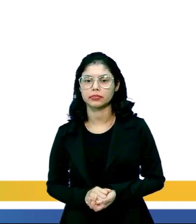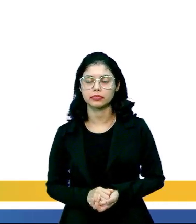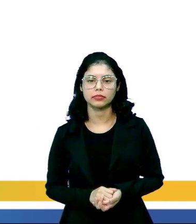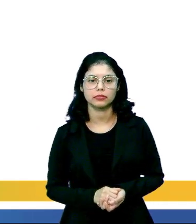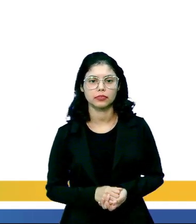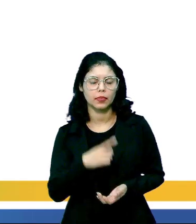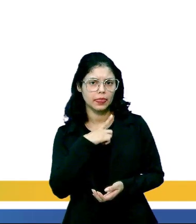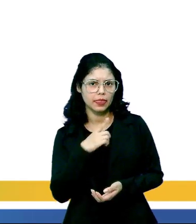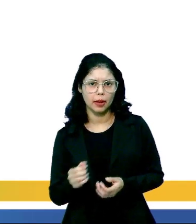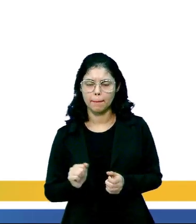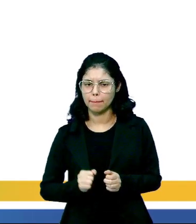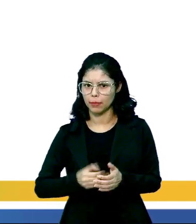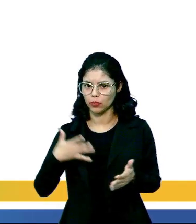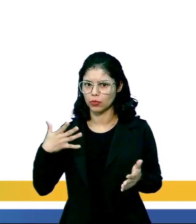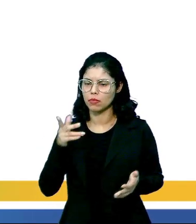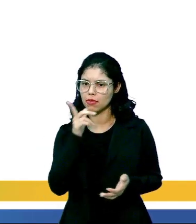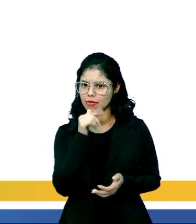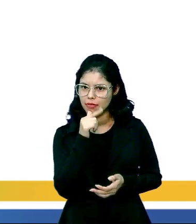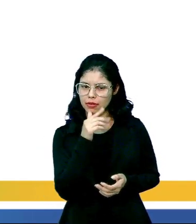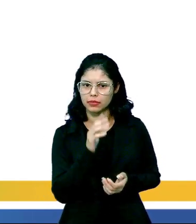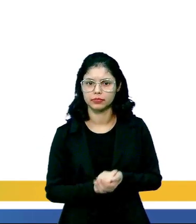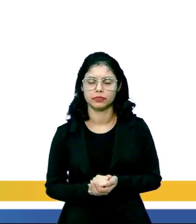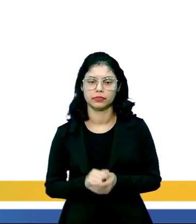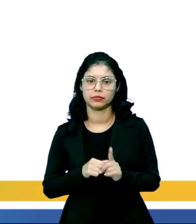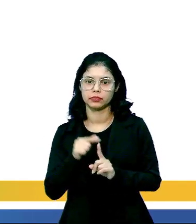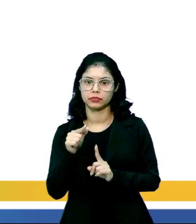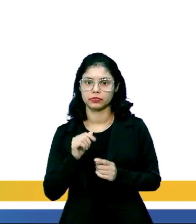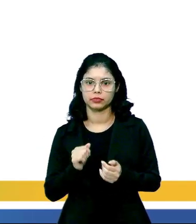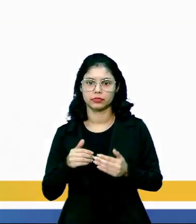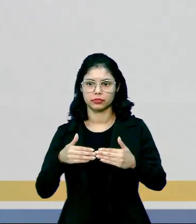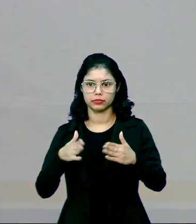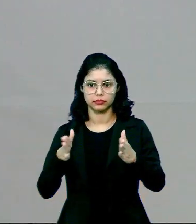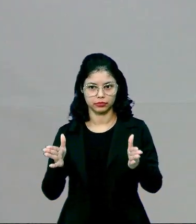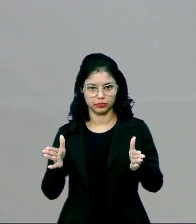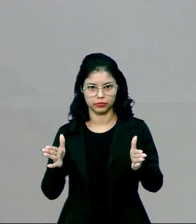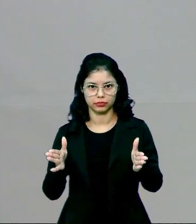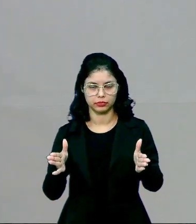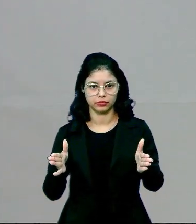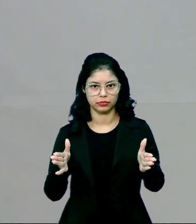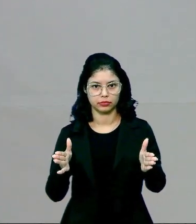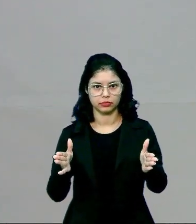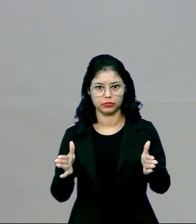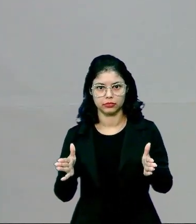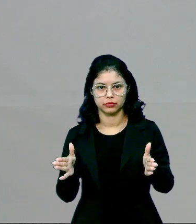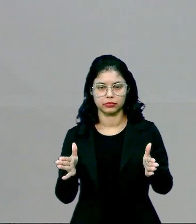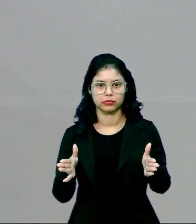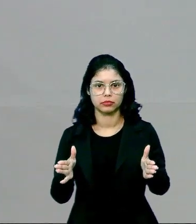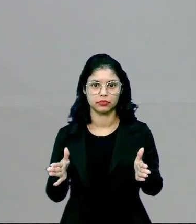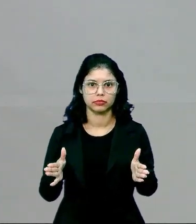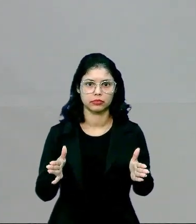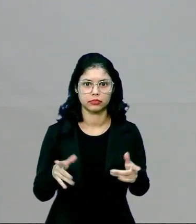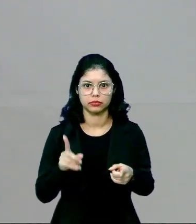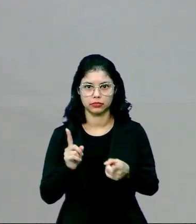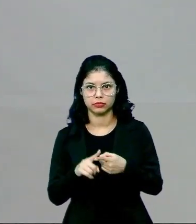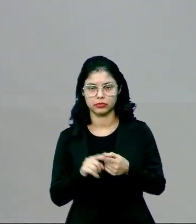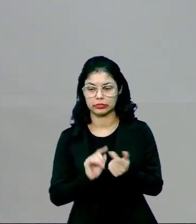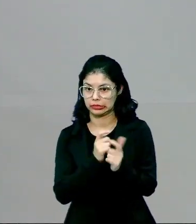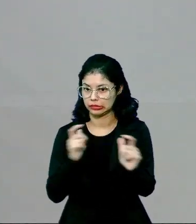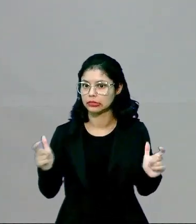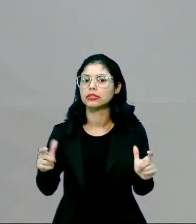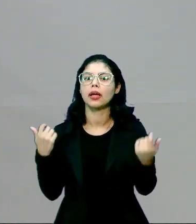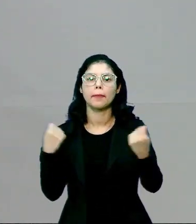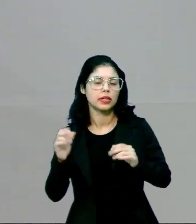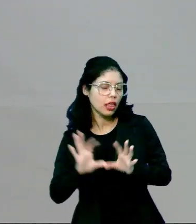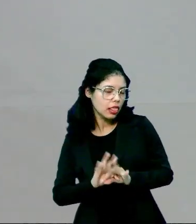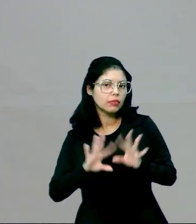Se tem muita água, se o volume de água está alto, ela abre, porque ela está no estresse hídrico. Então, ela